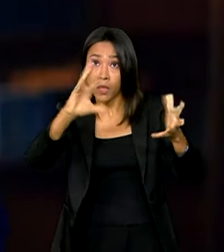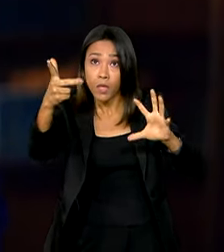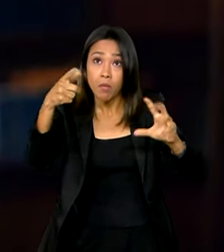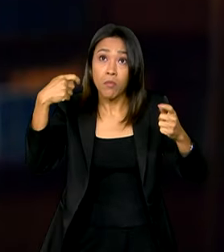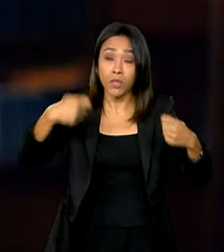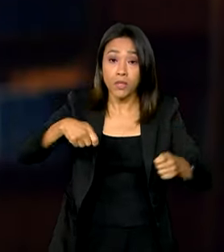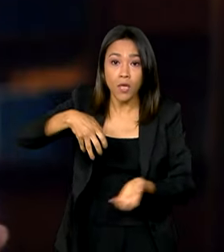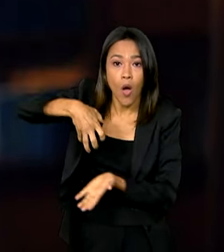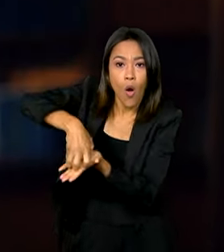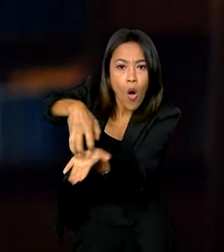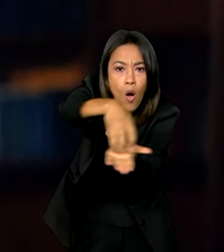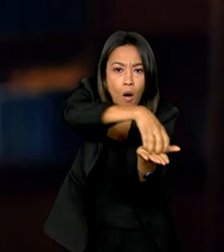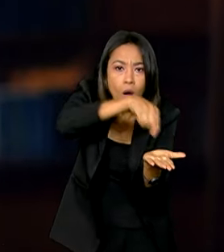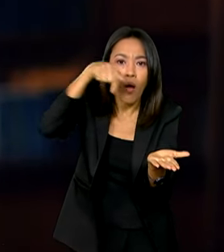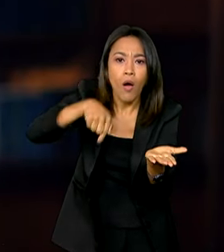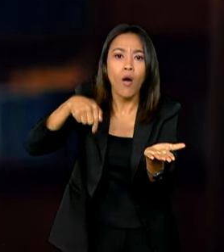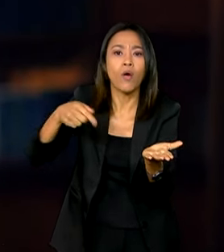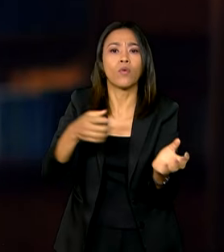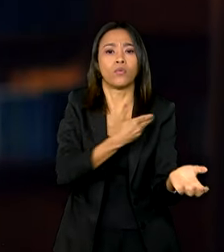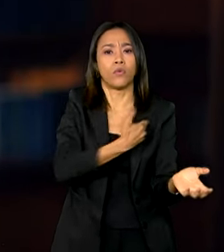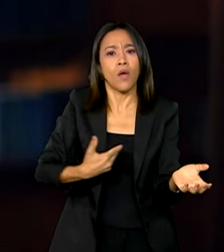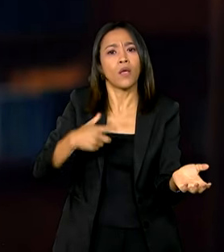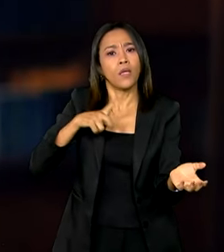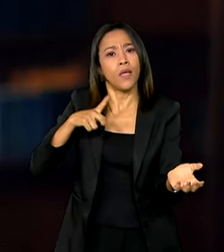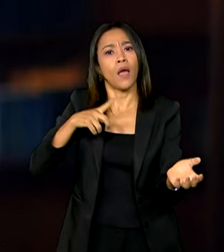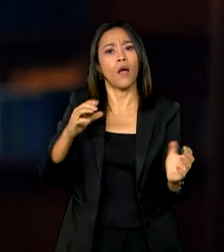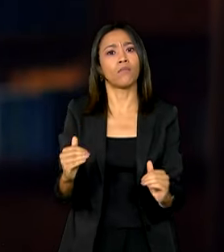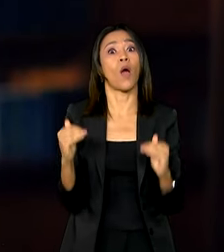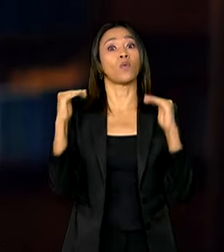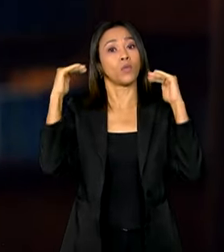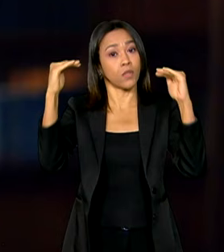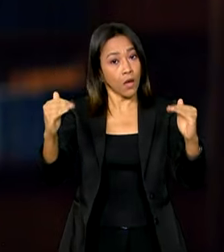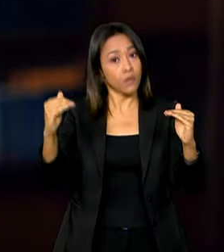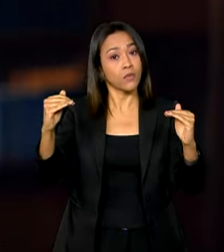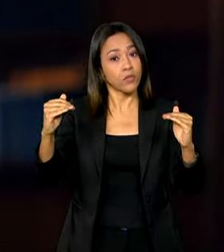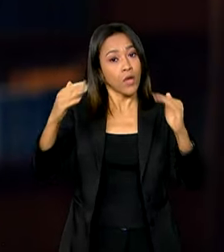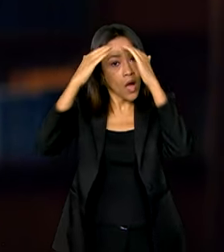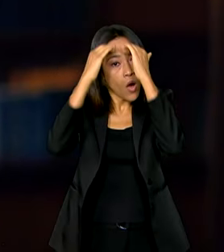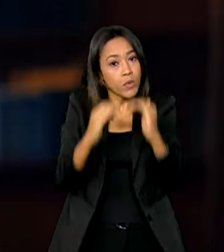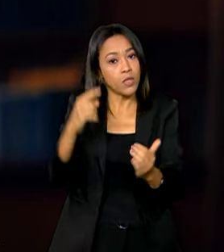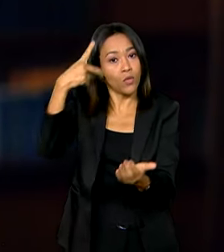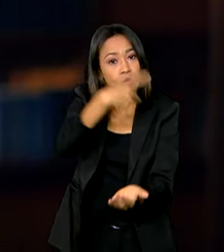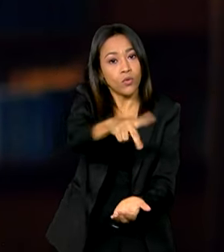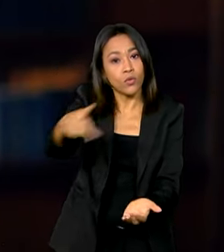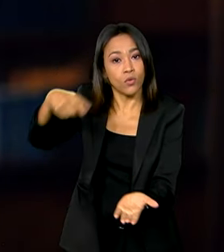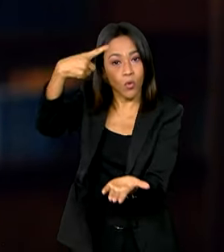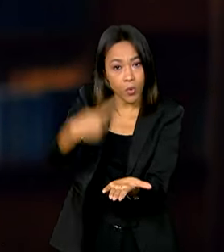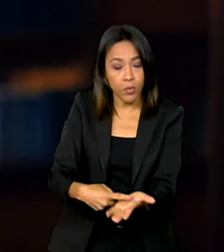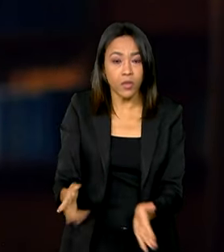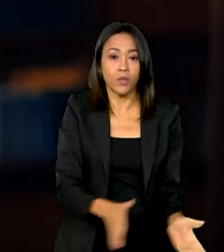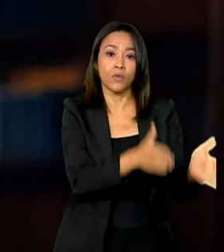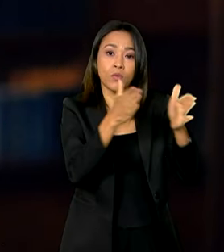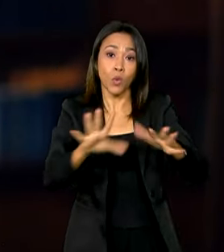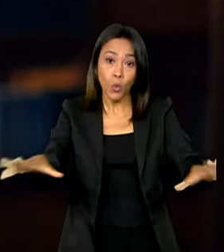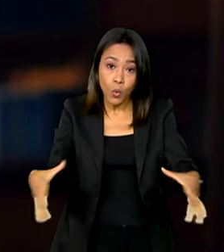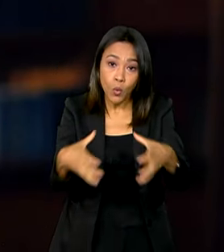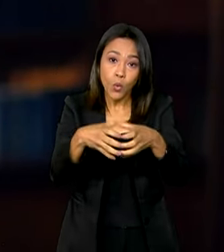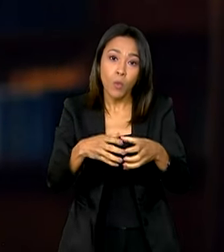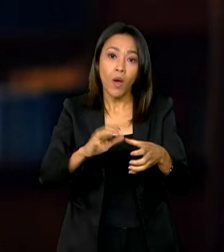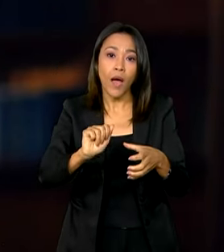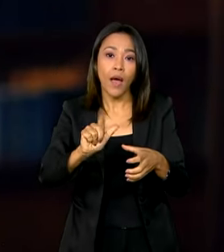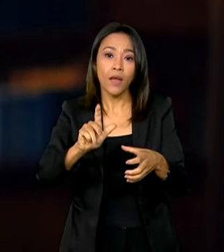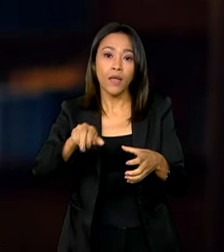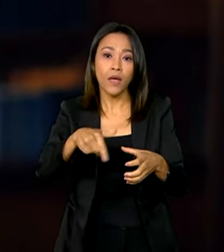com autoridade para promover a implementação dos compromissos assumidos. A aliança global contra a fome, que